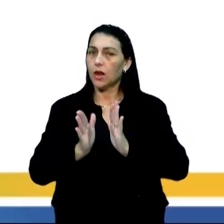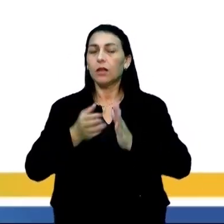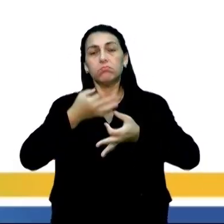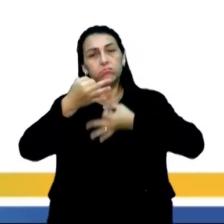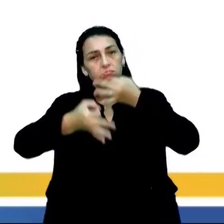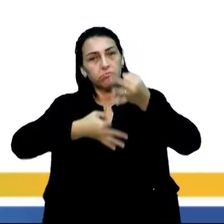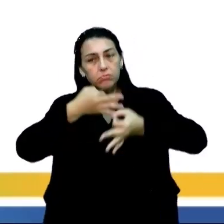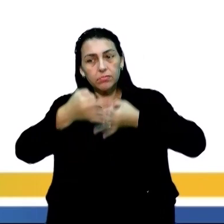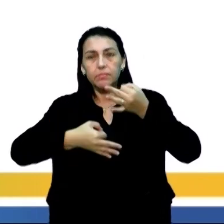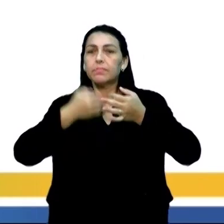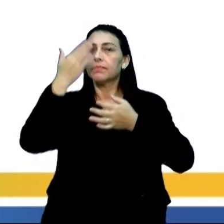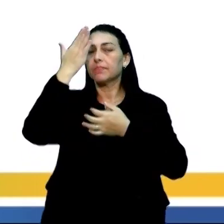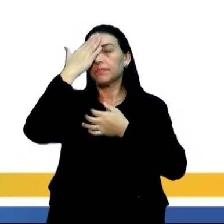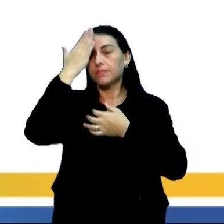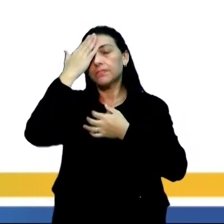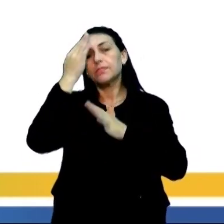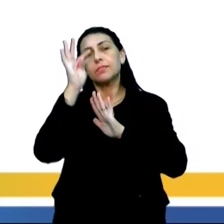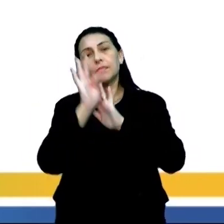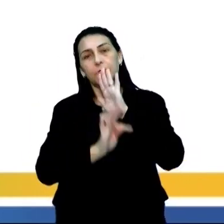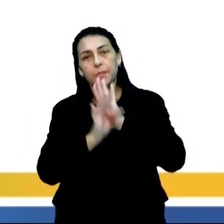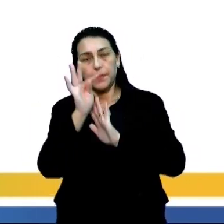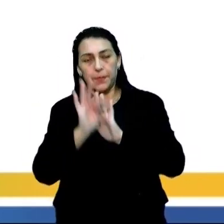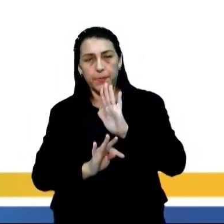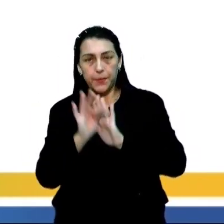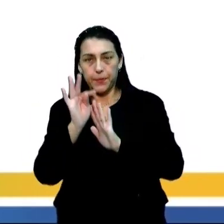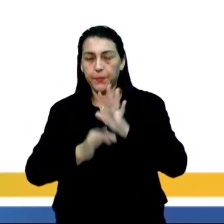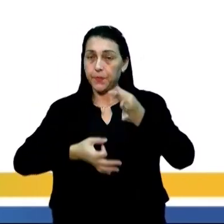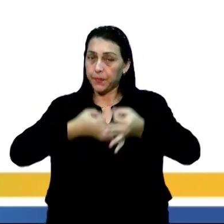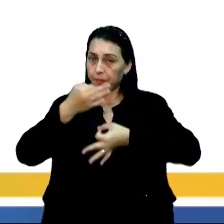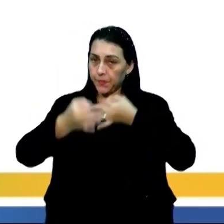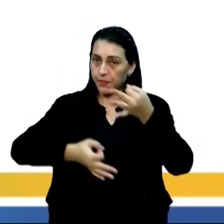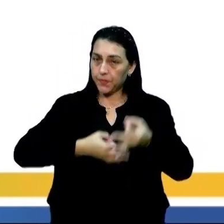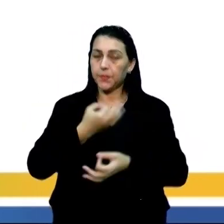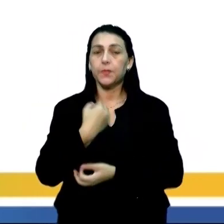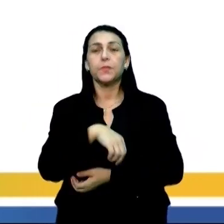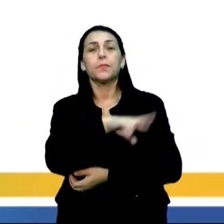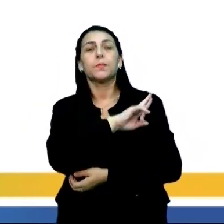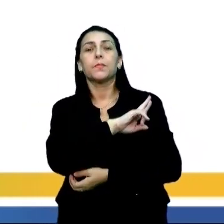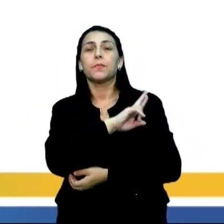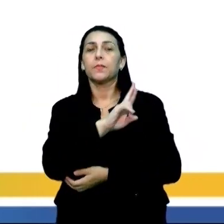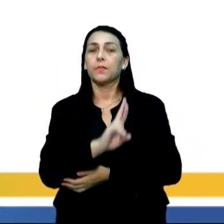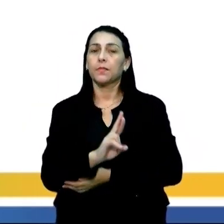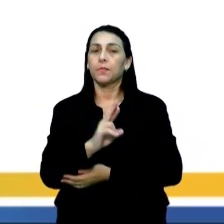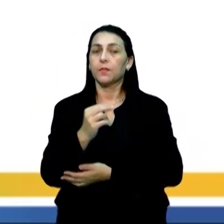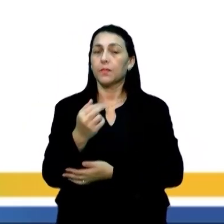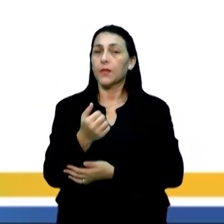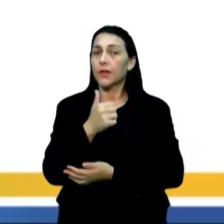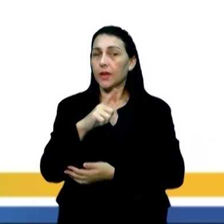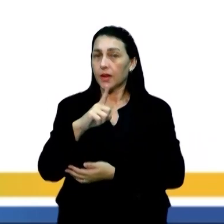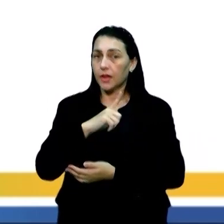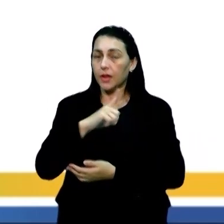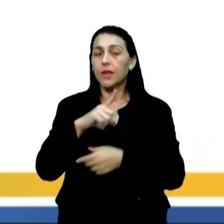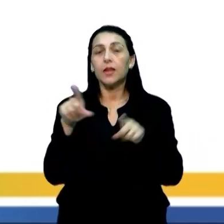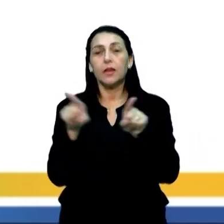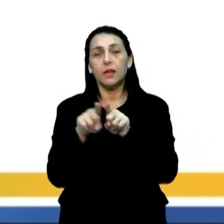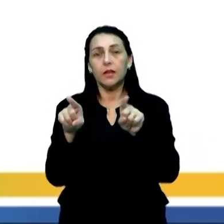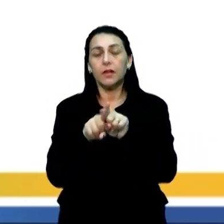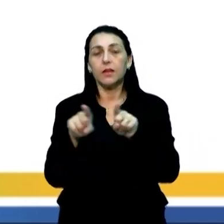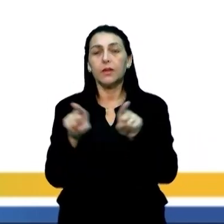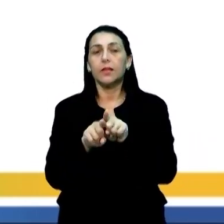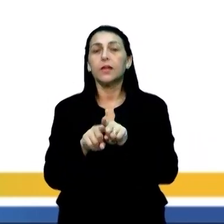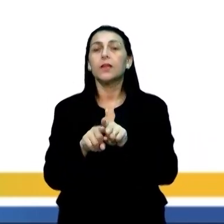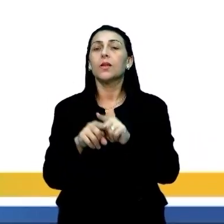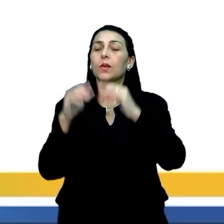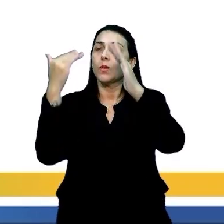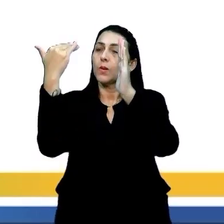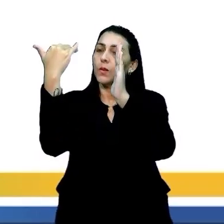né? E sabendo também que ele é um texto dissertativo argumentativo. Aqui nós também temos os